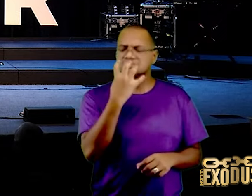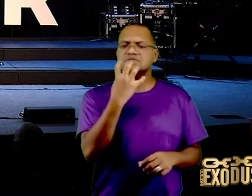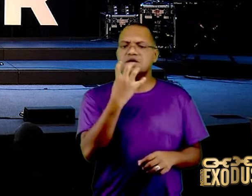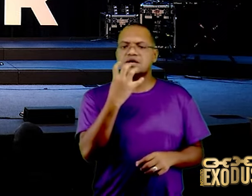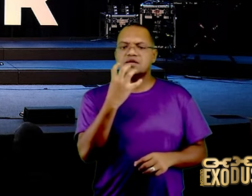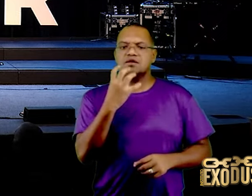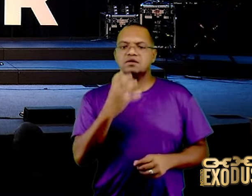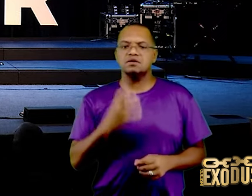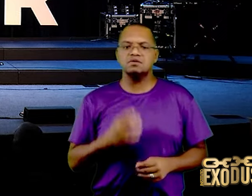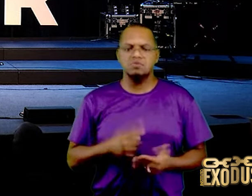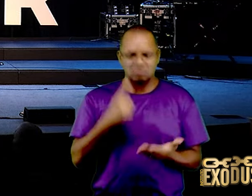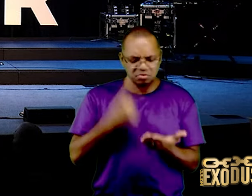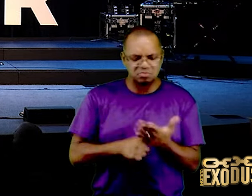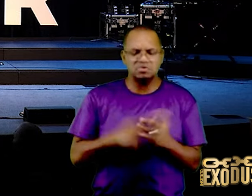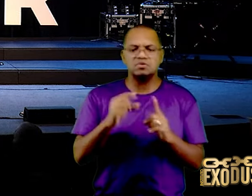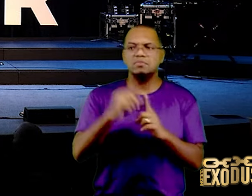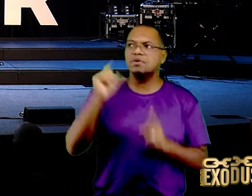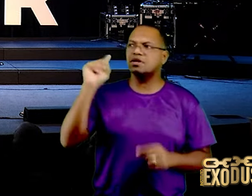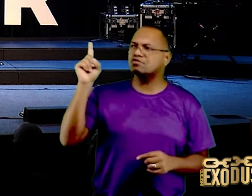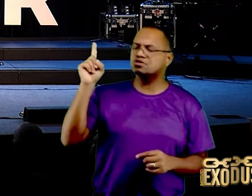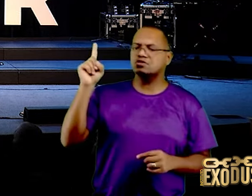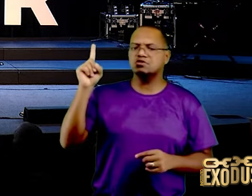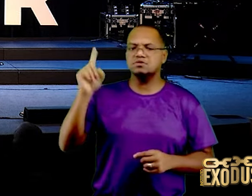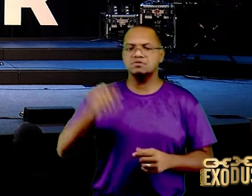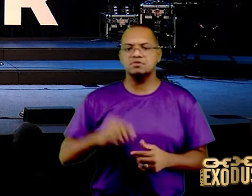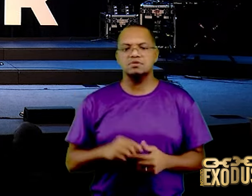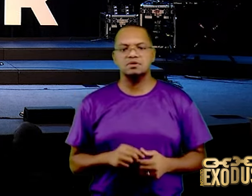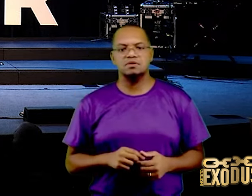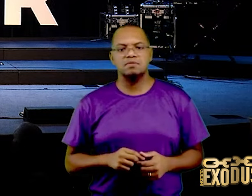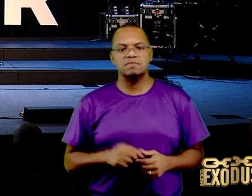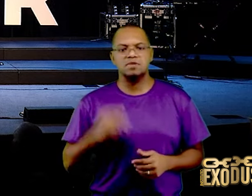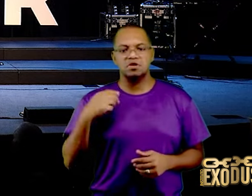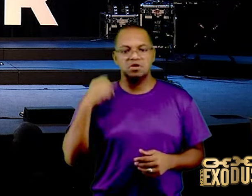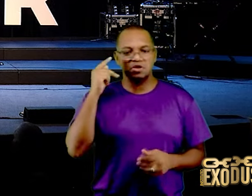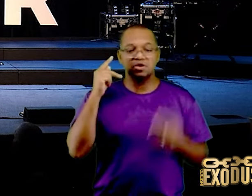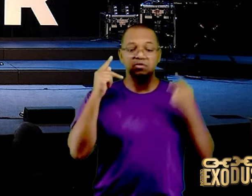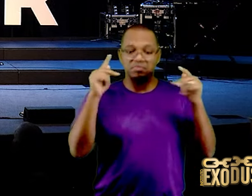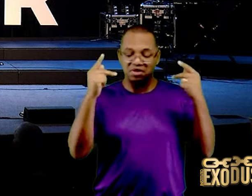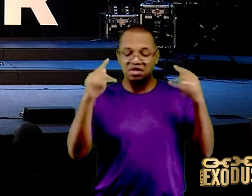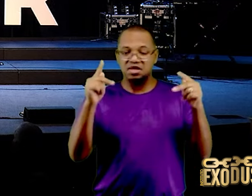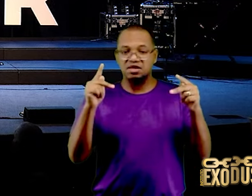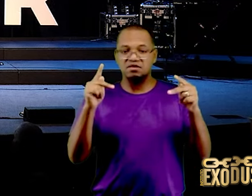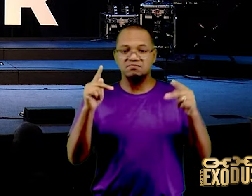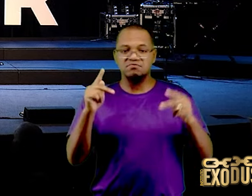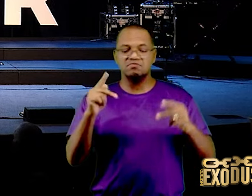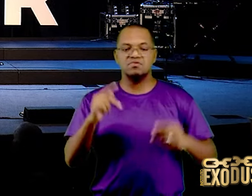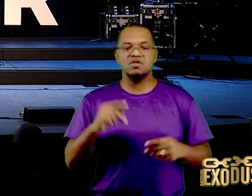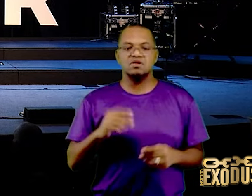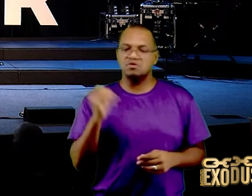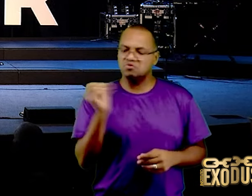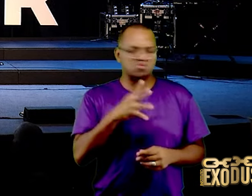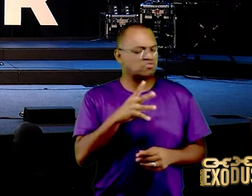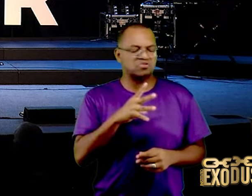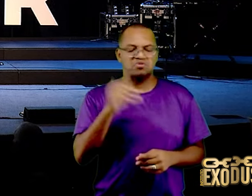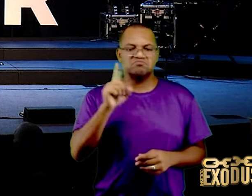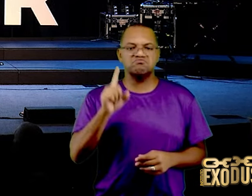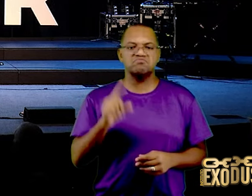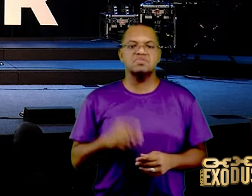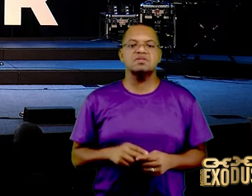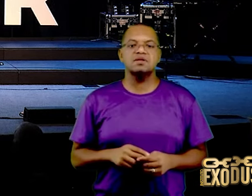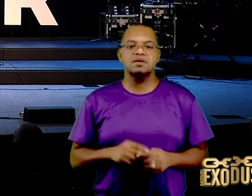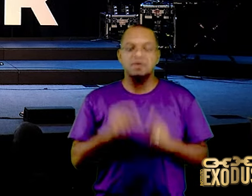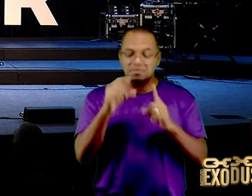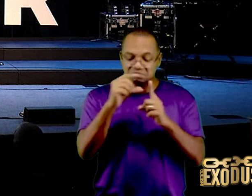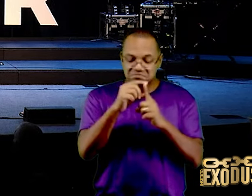eu não preguei nada demais para vocês, não gente, o eu preguei está escrito na Bíblia, não inventei nada aqui, nada, estou te dando de